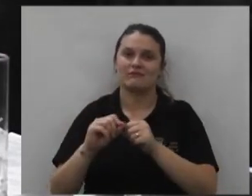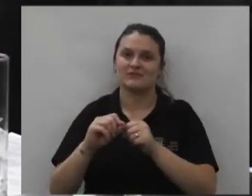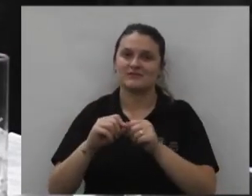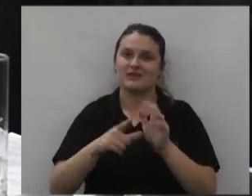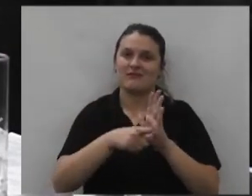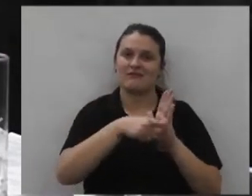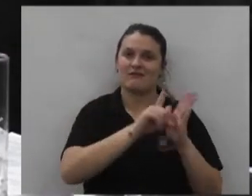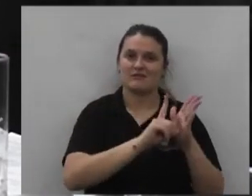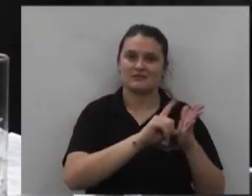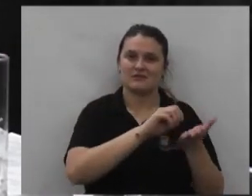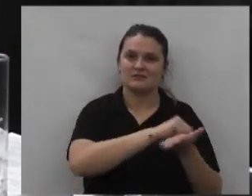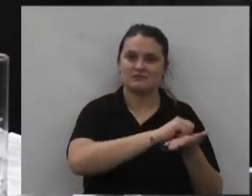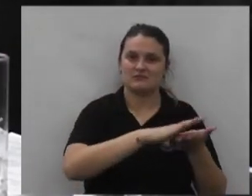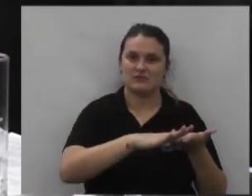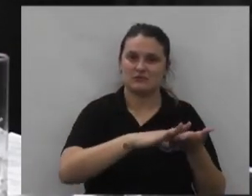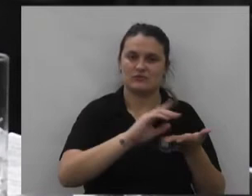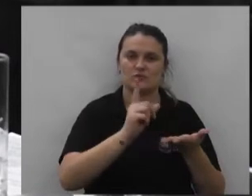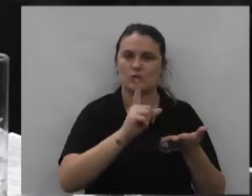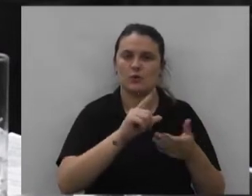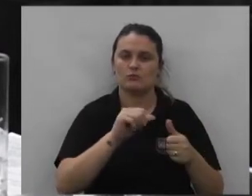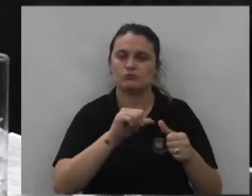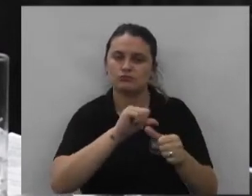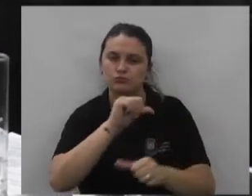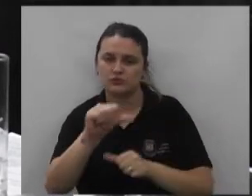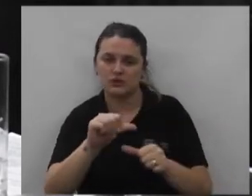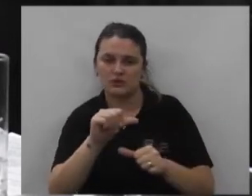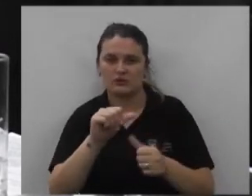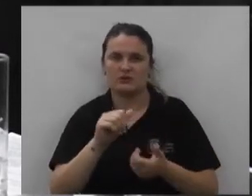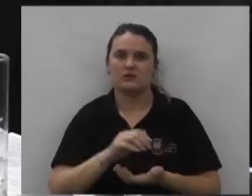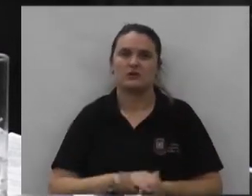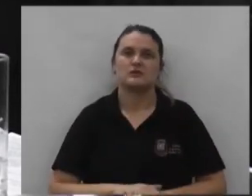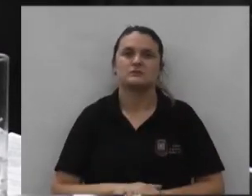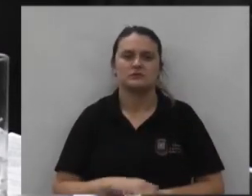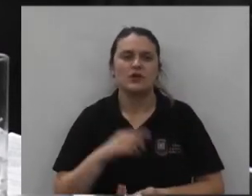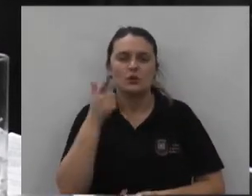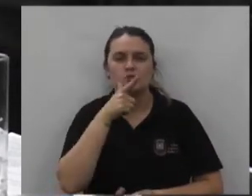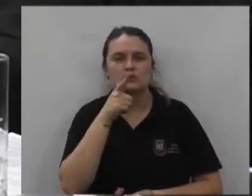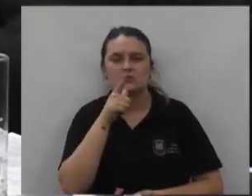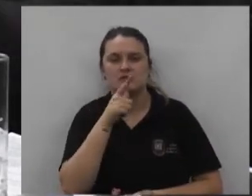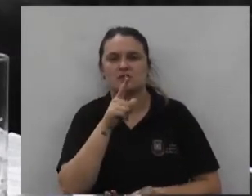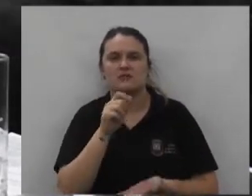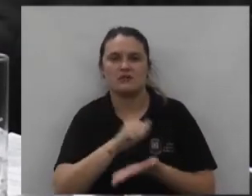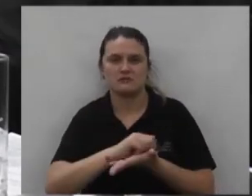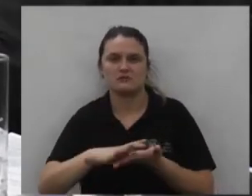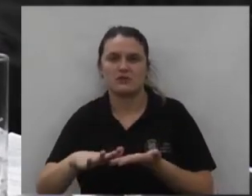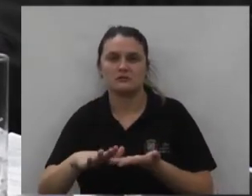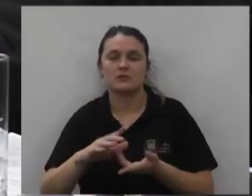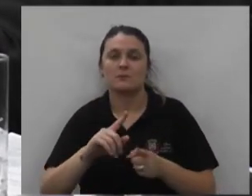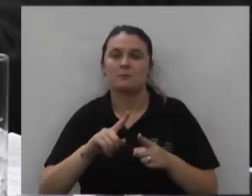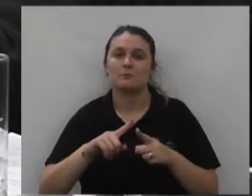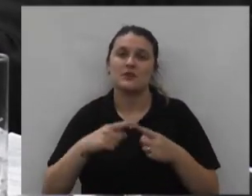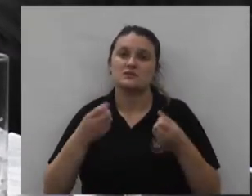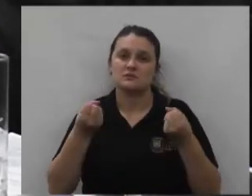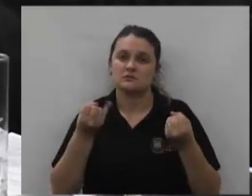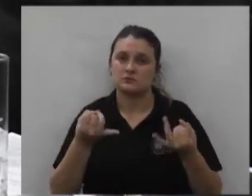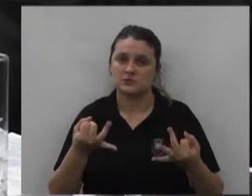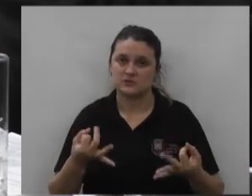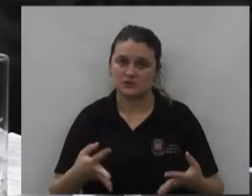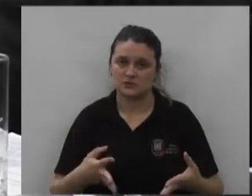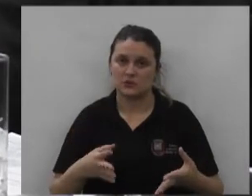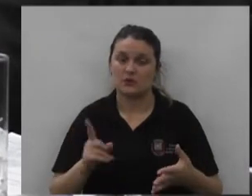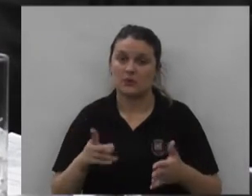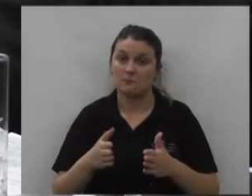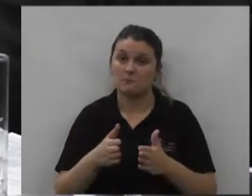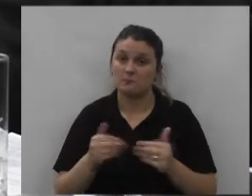quadra antes que não alteraria a usametragem porque dobrou uma aqui dobrou uma lá daria a mesma tanto para o asfalto enfim então a justificativa ali